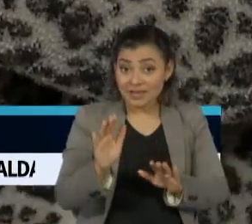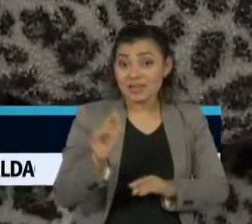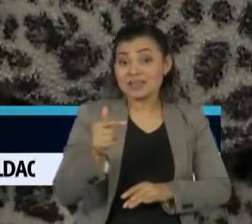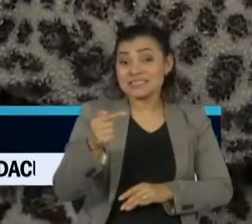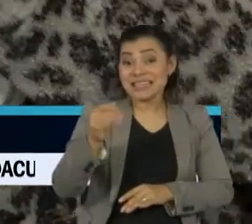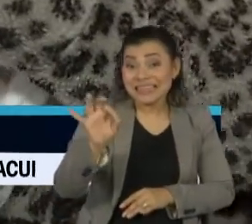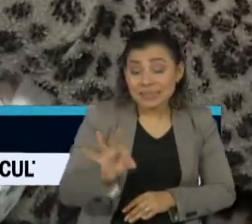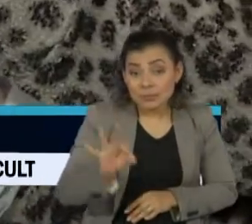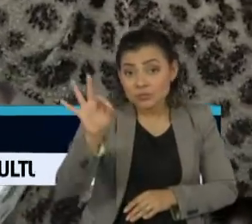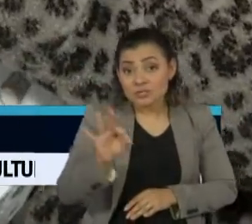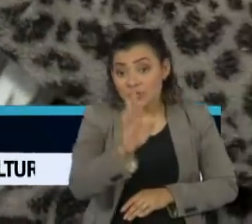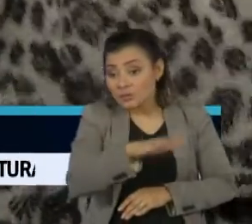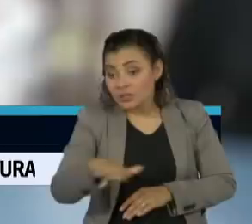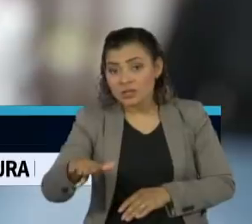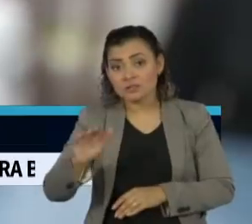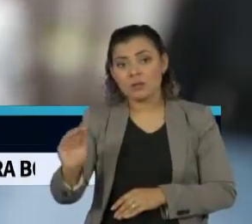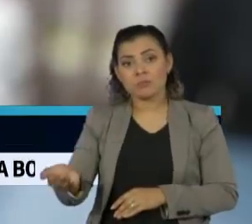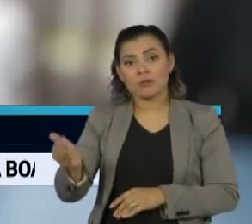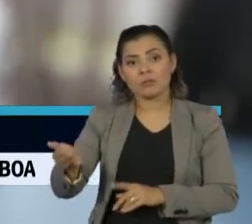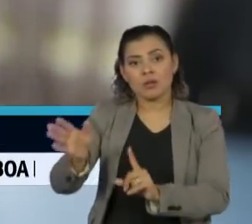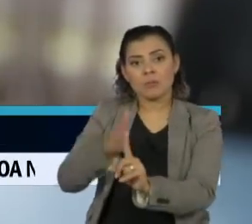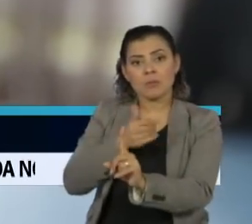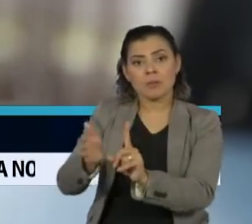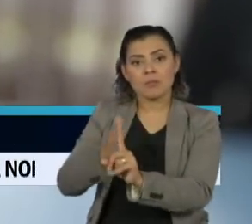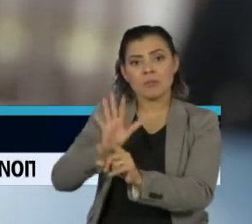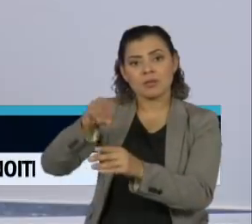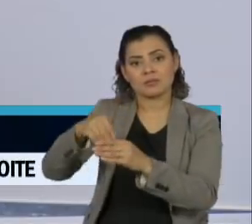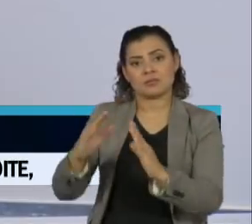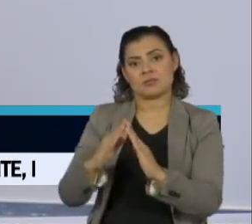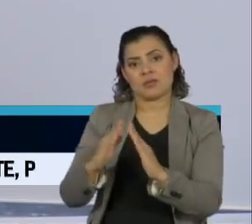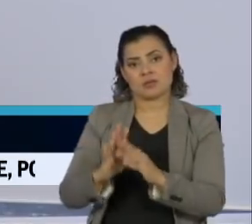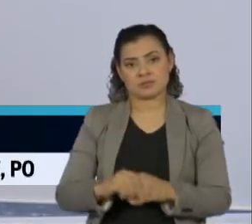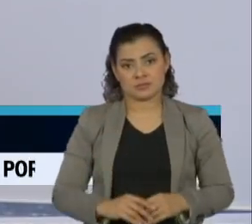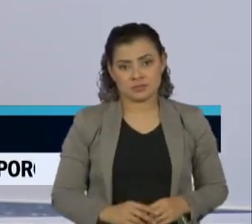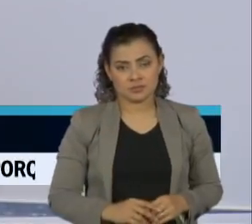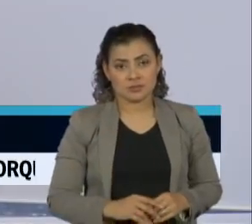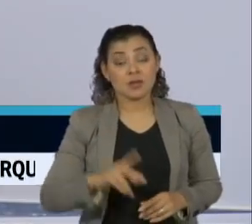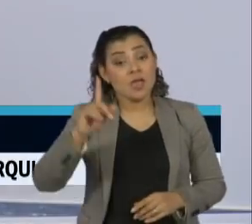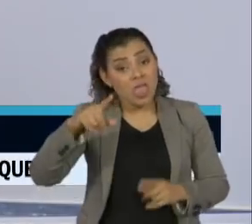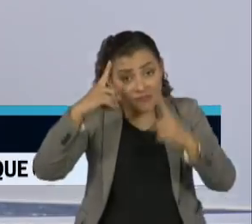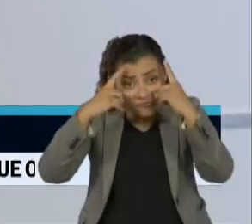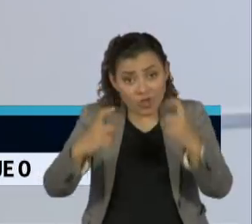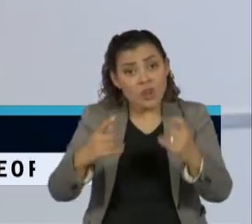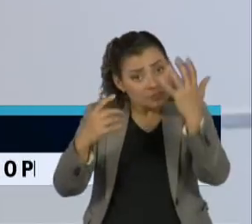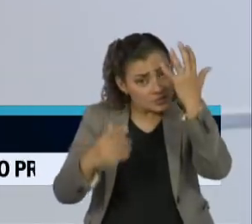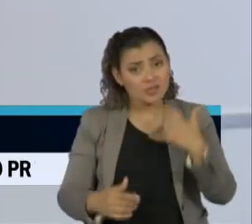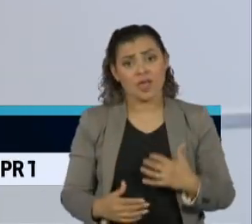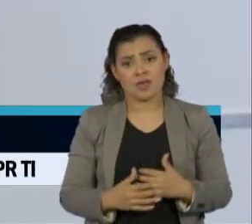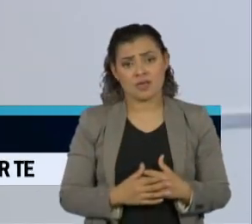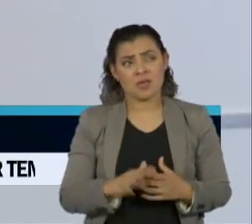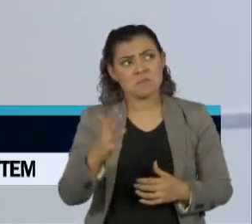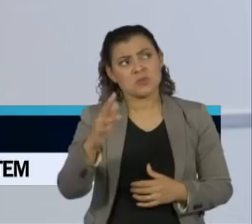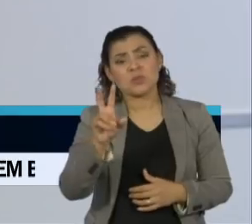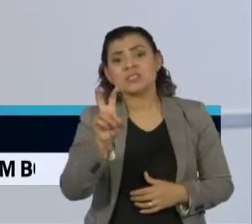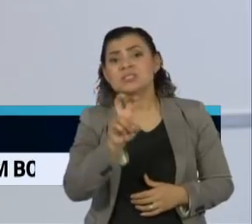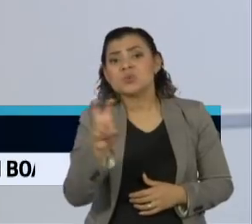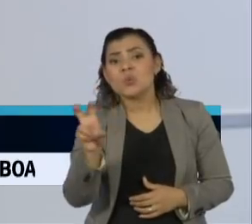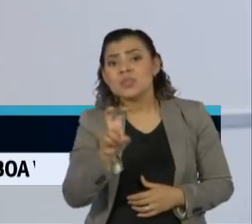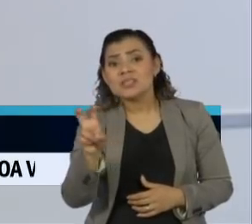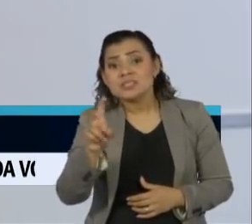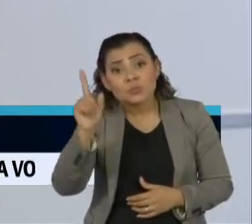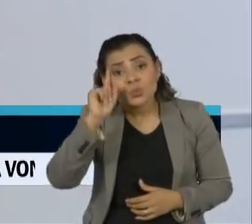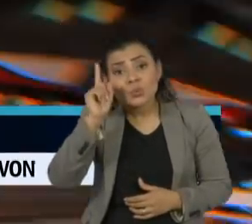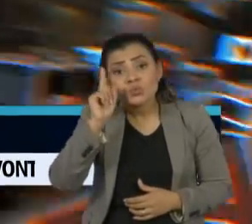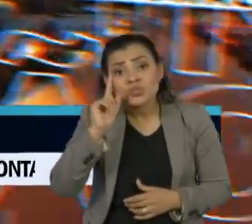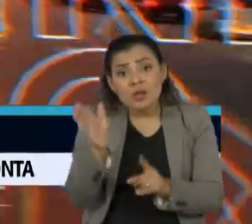% das crianças foram violentadas dentro de casa. Então a gente está falando de uma violência muito séria. Isso dá mais ou menos 55 casos